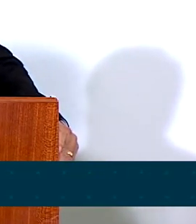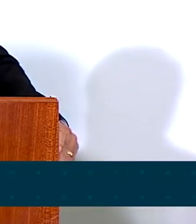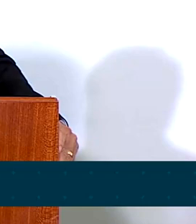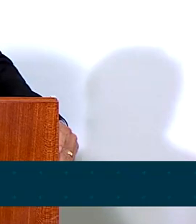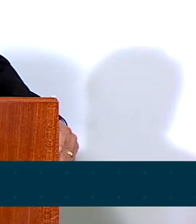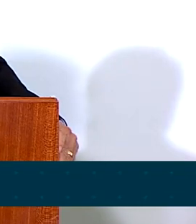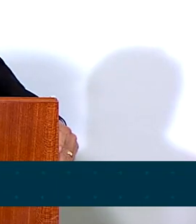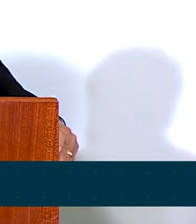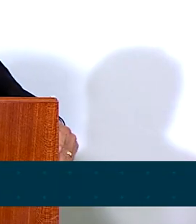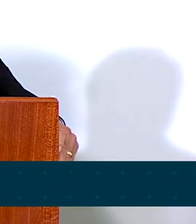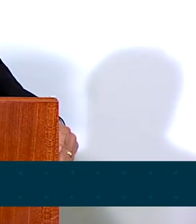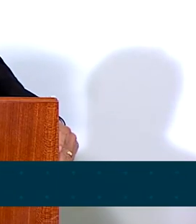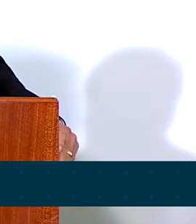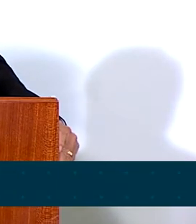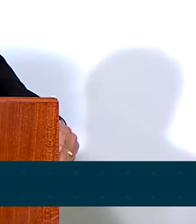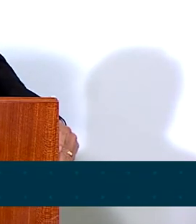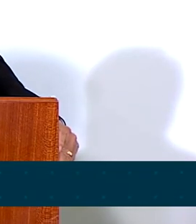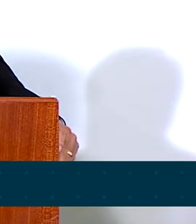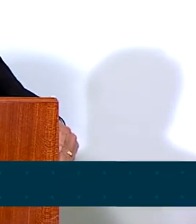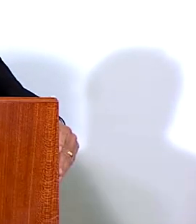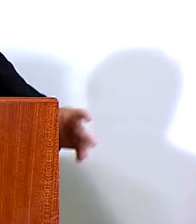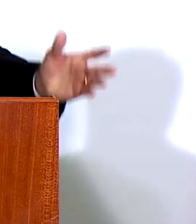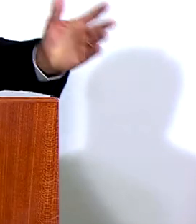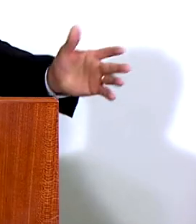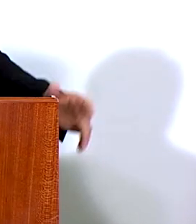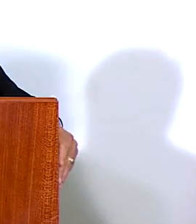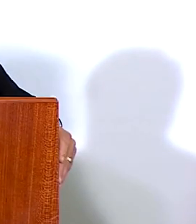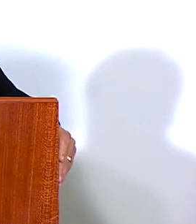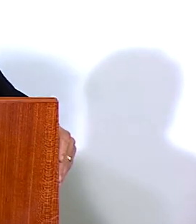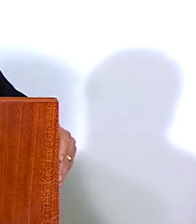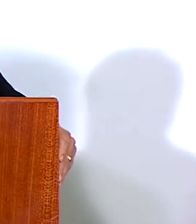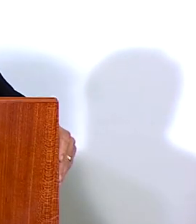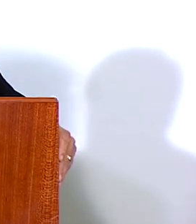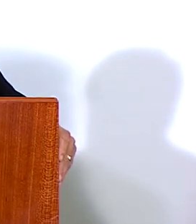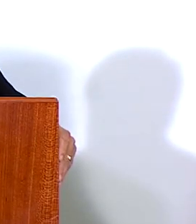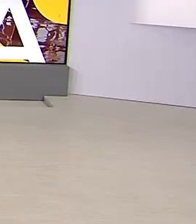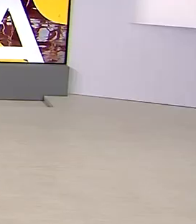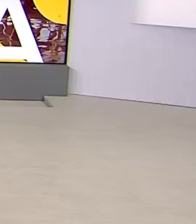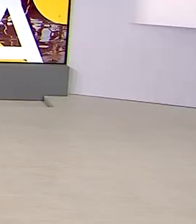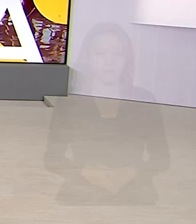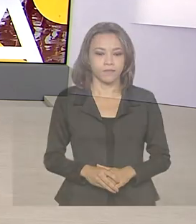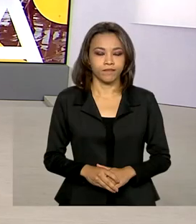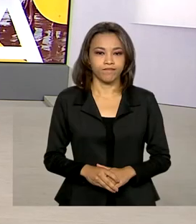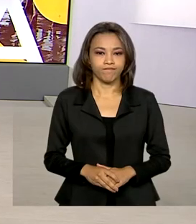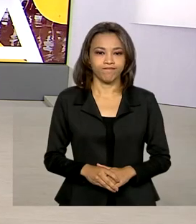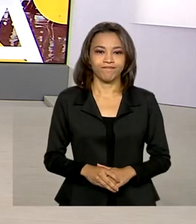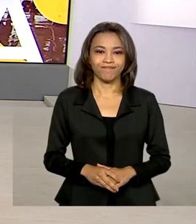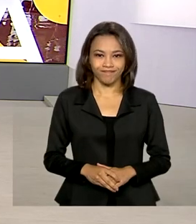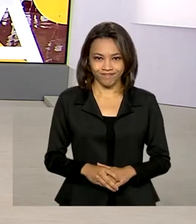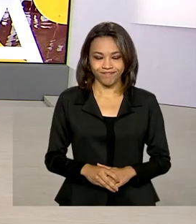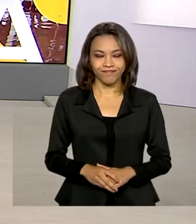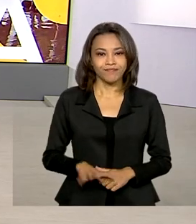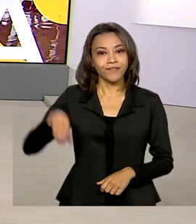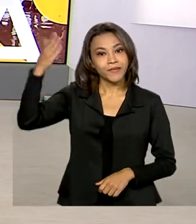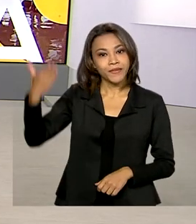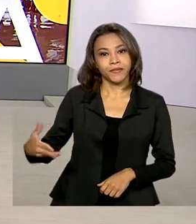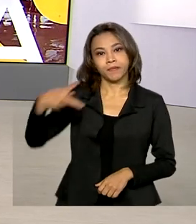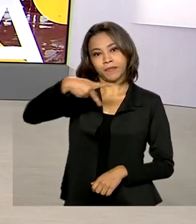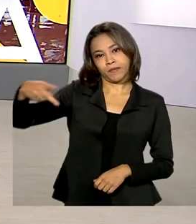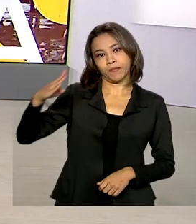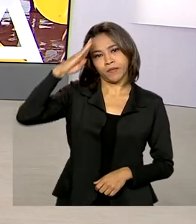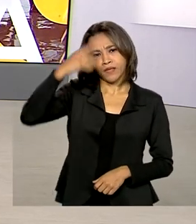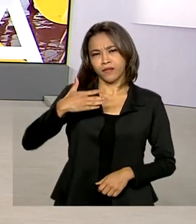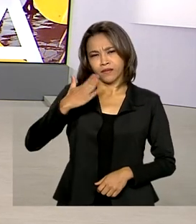380 mil agentes de saúde. Saúde se faz com a gente. E o presidente Jair Bolsonaro